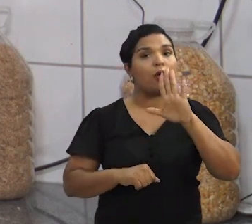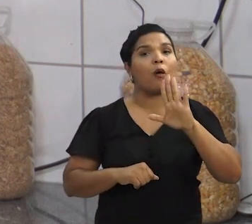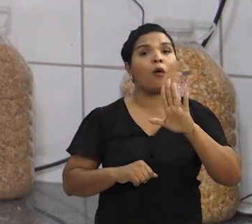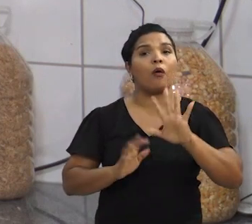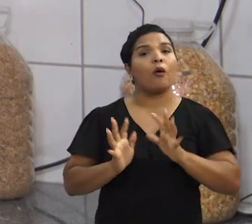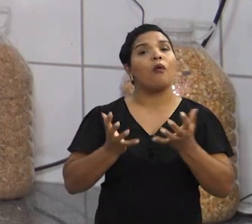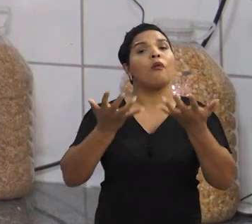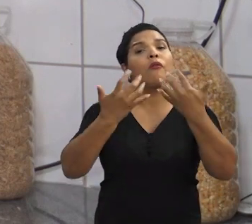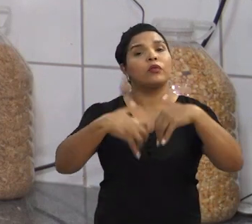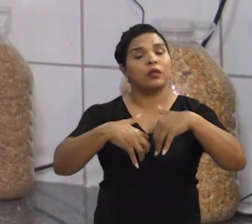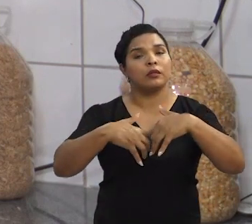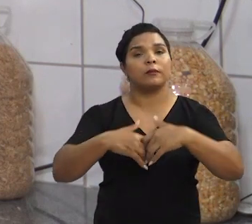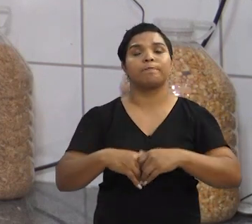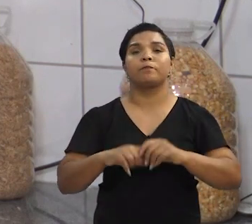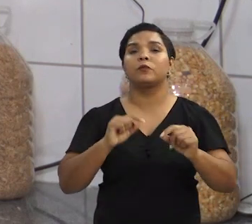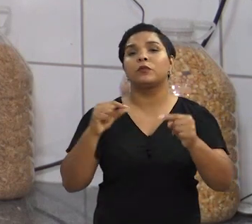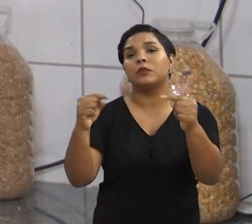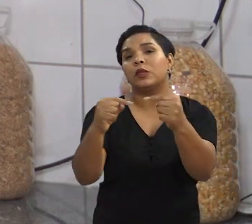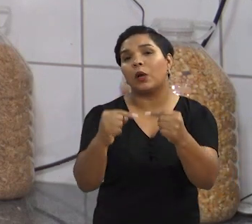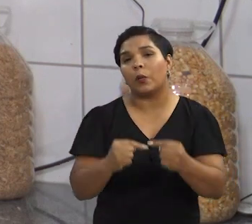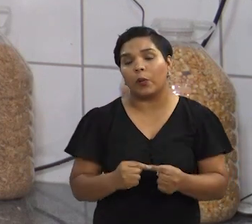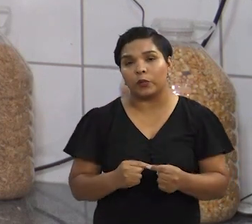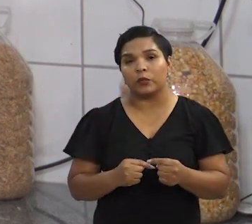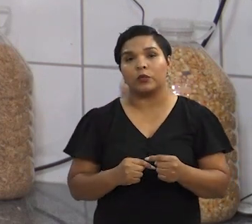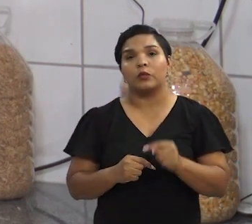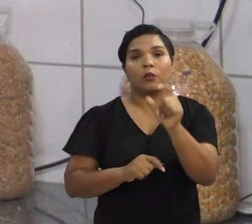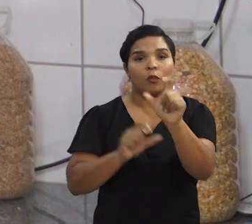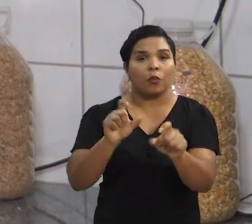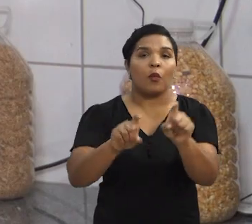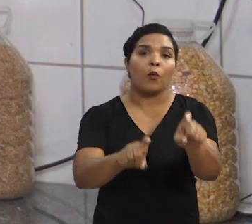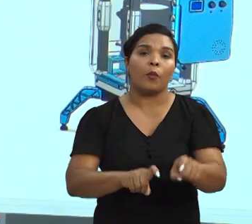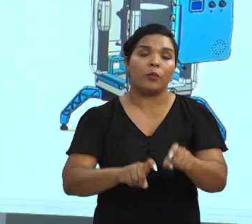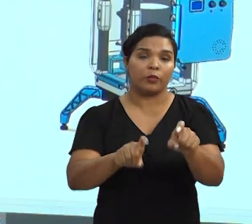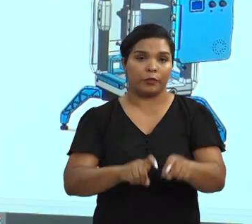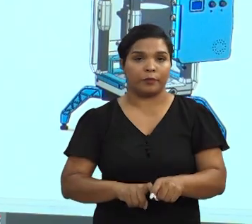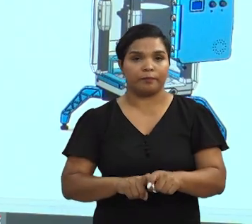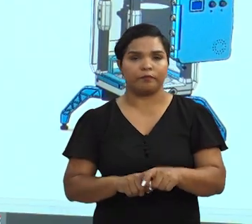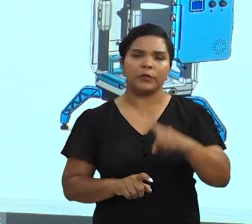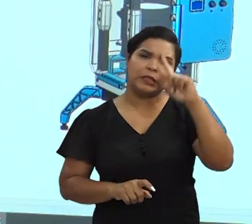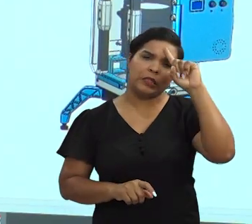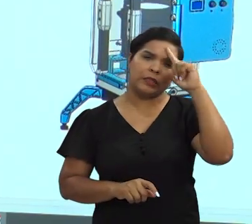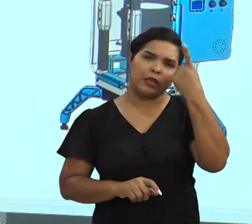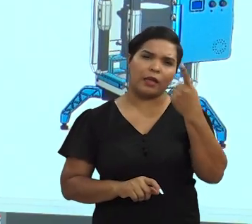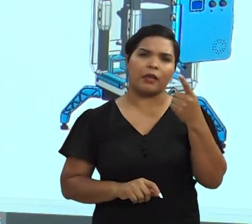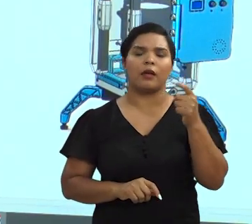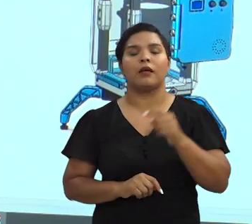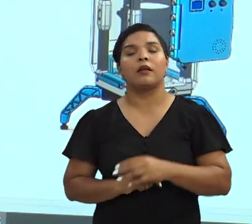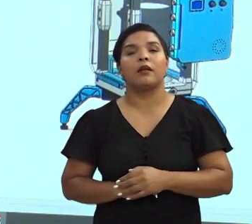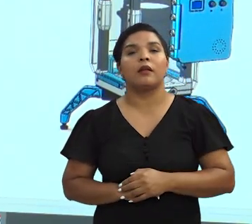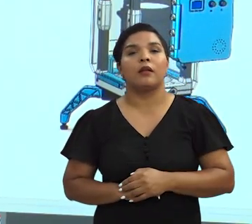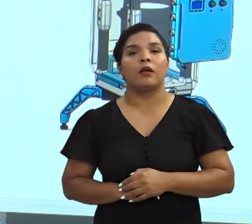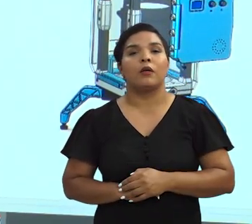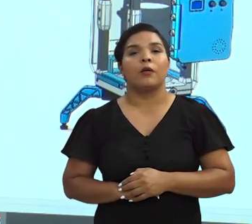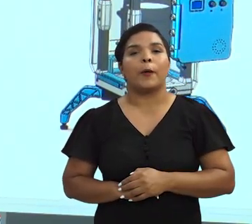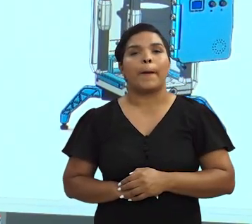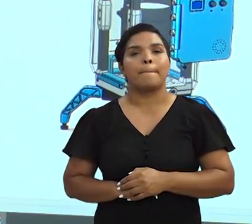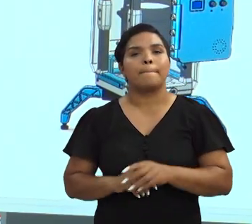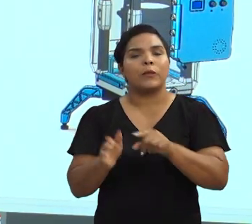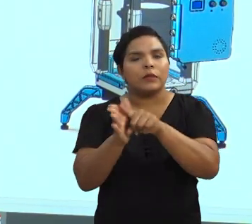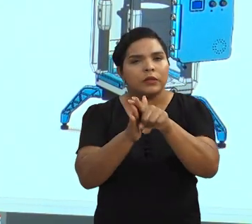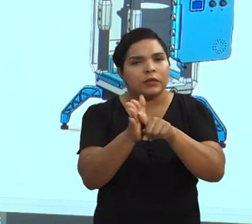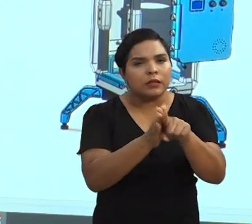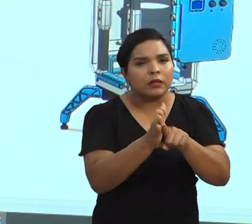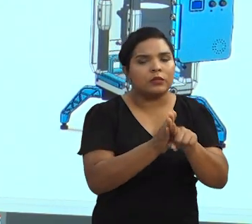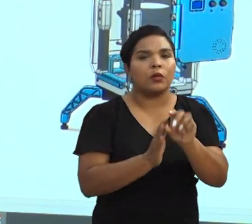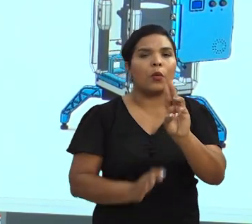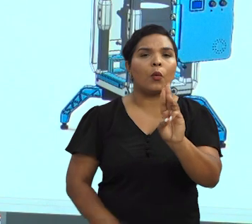maior funcionalidade de acordo com as necessidades do produtor. Só para vocês terem uma ideia, os analisadores de umidade